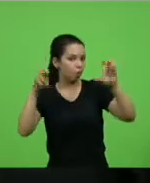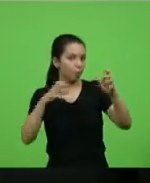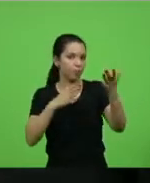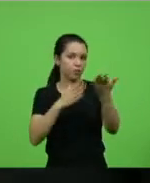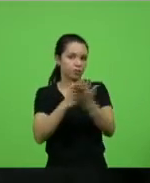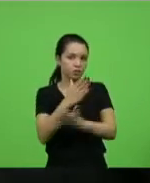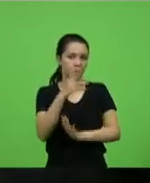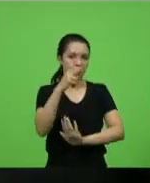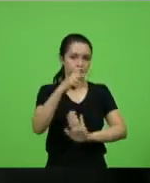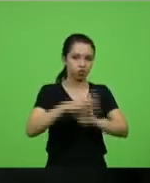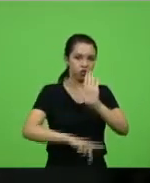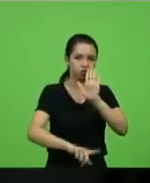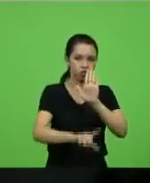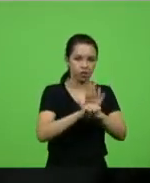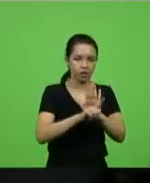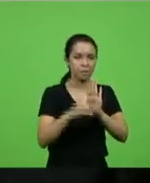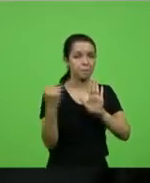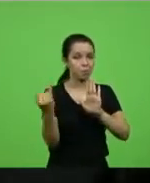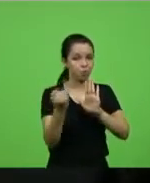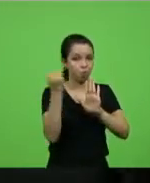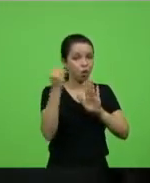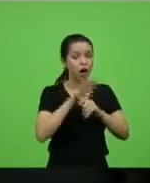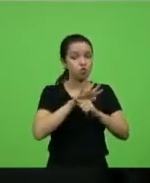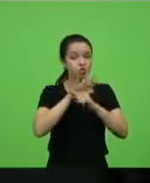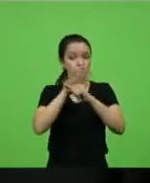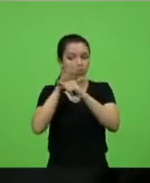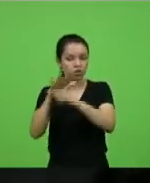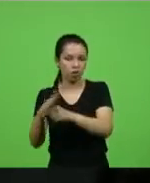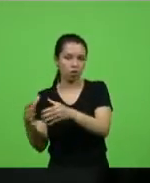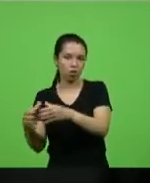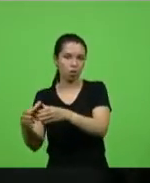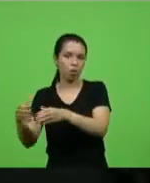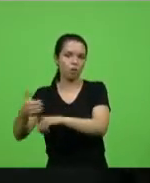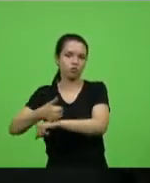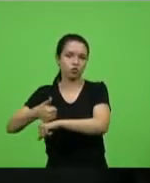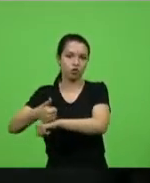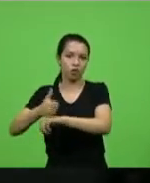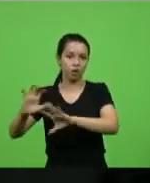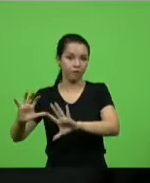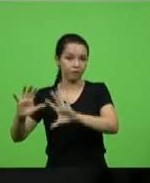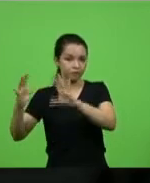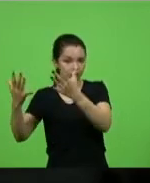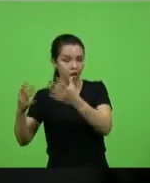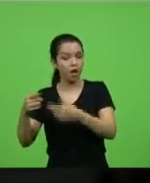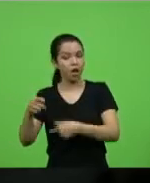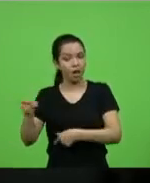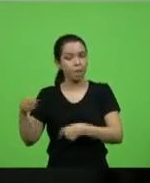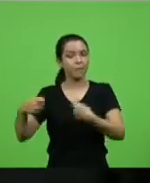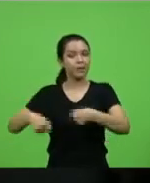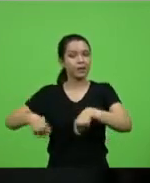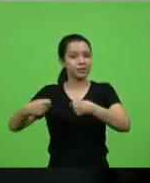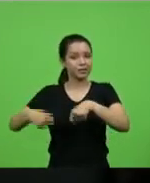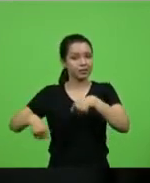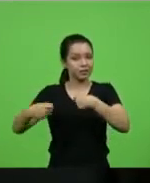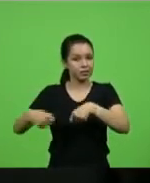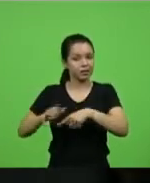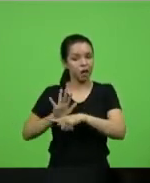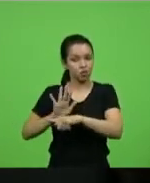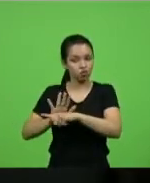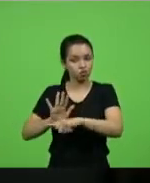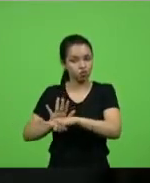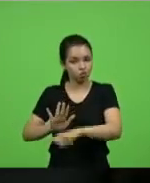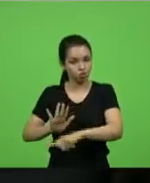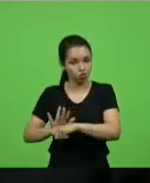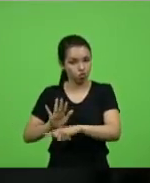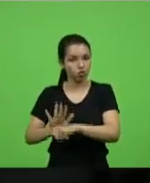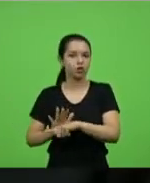ajudar o setor de eventos. Eles precisam de recursos, de uma linha de financiamento, algo que venha contribuir de